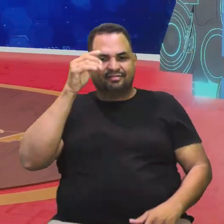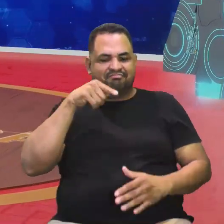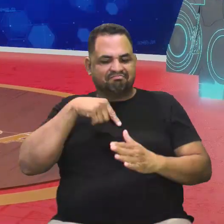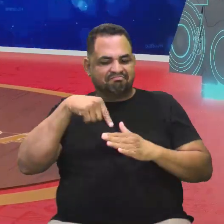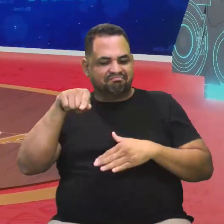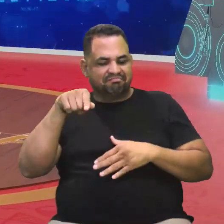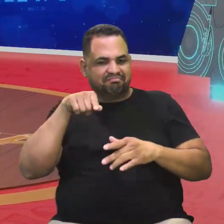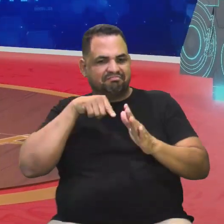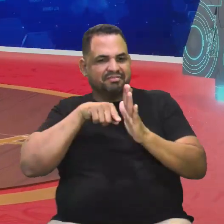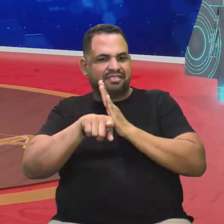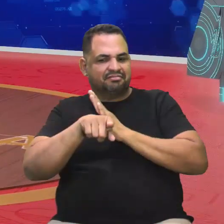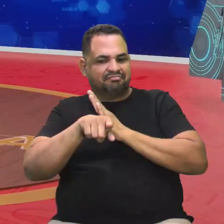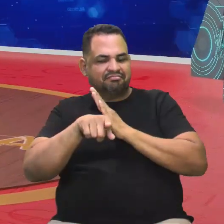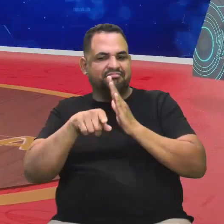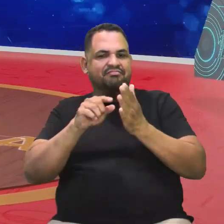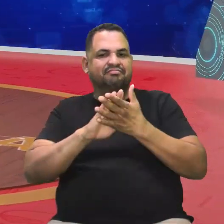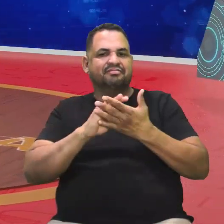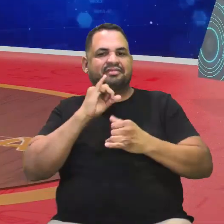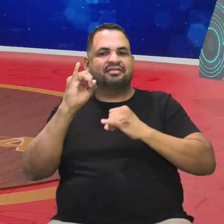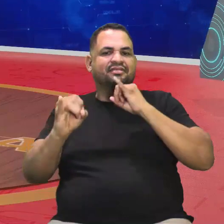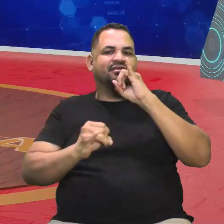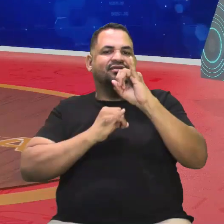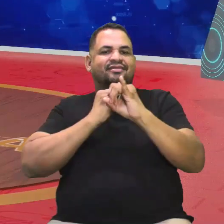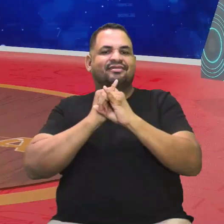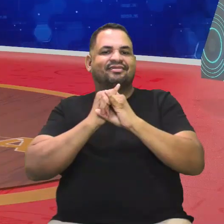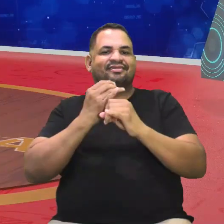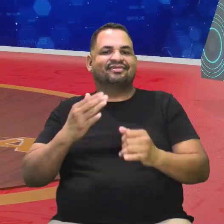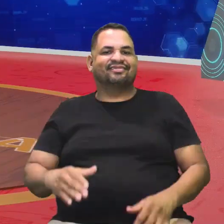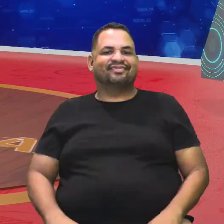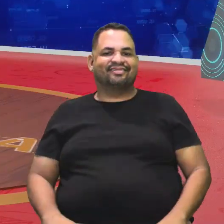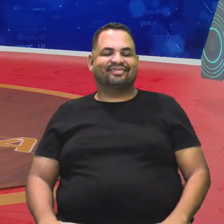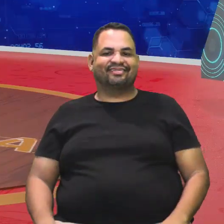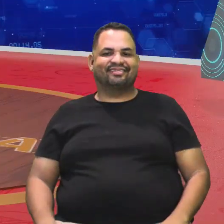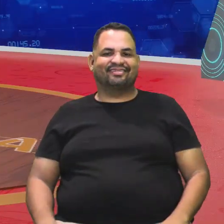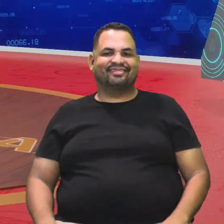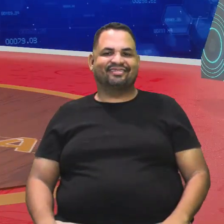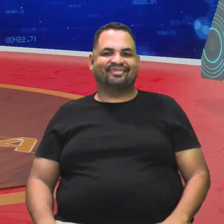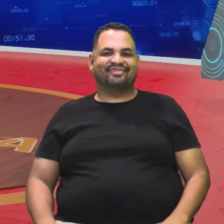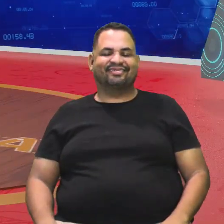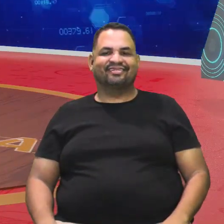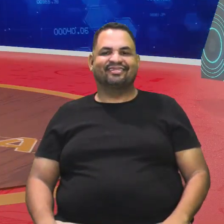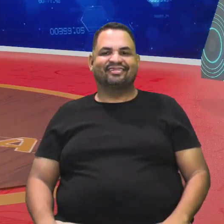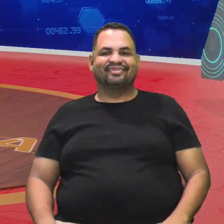nomes de carro e tal. senhora tinha falado que a senhora já saiu brava daqui ontem. Ah, não.